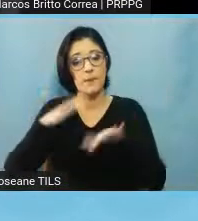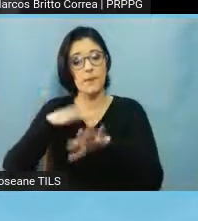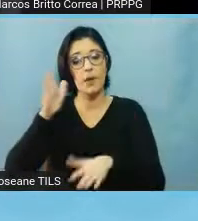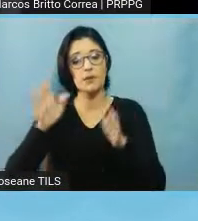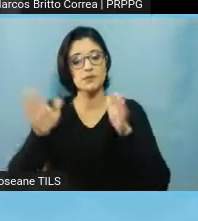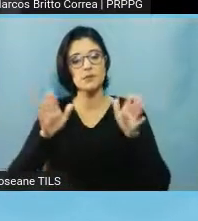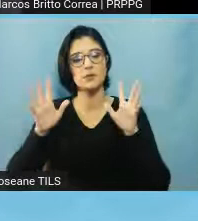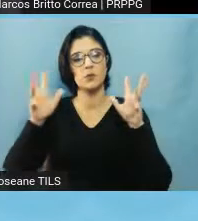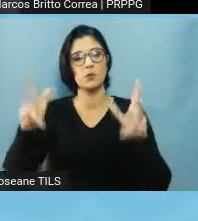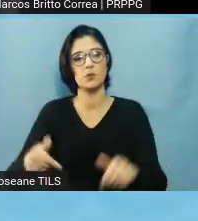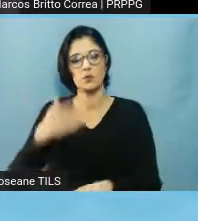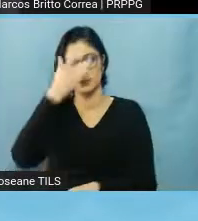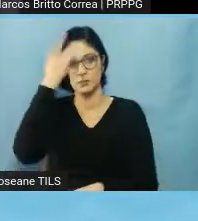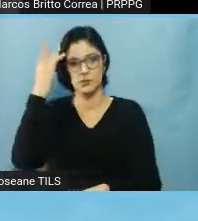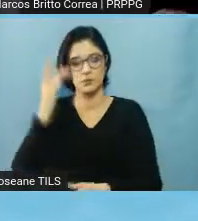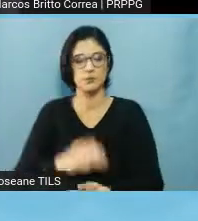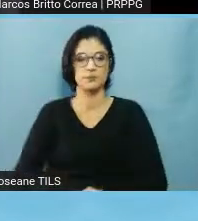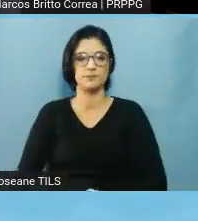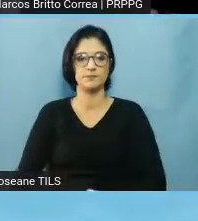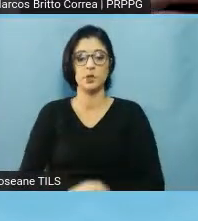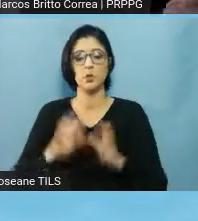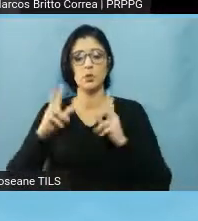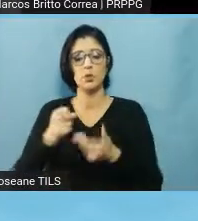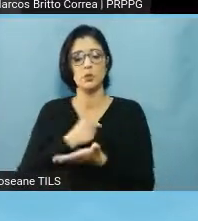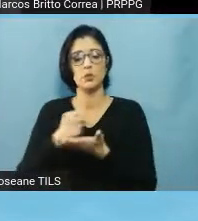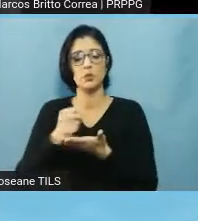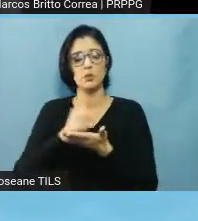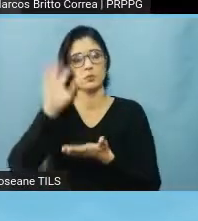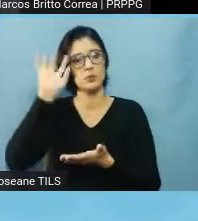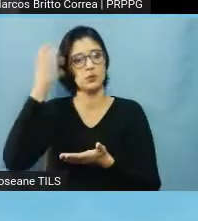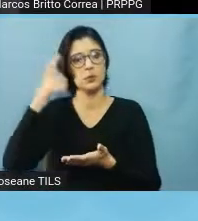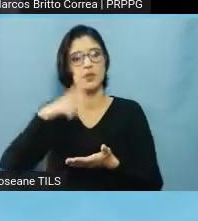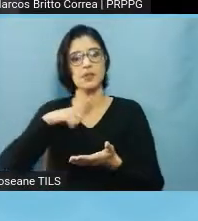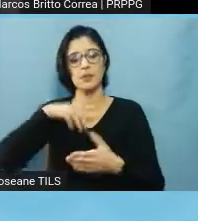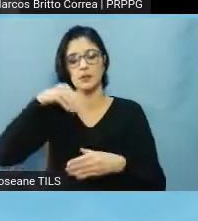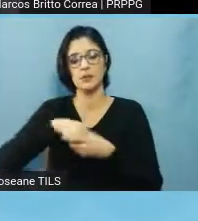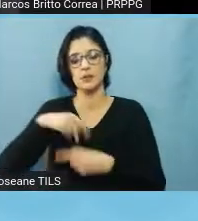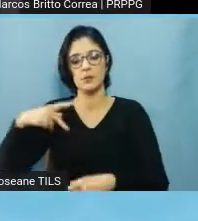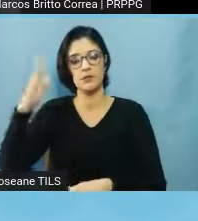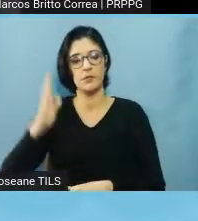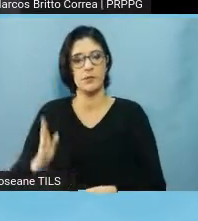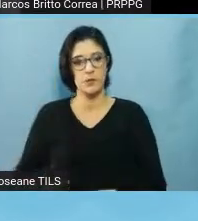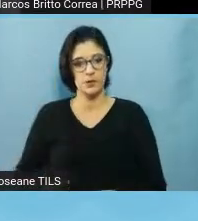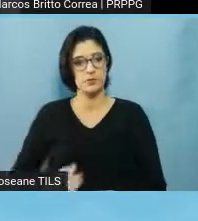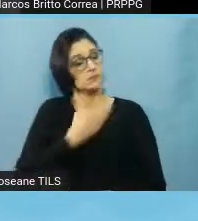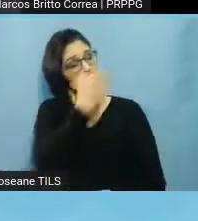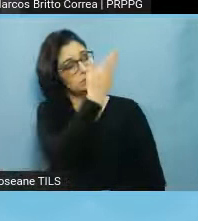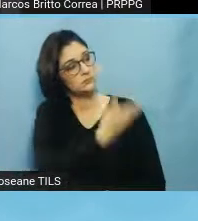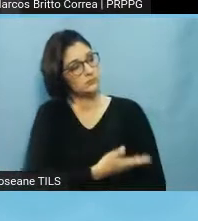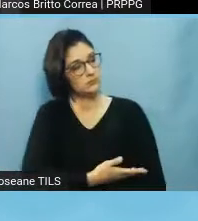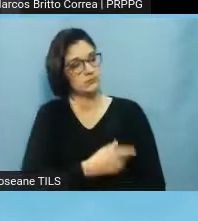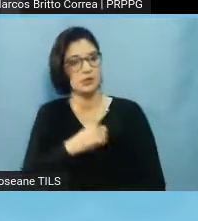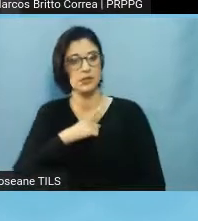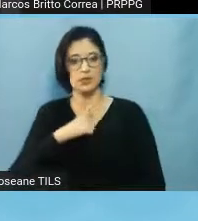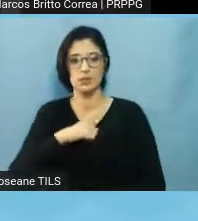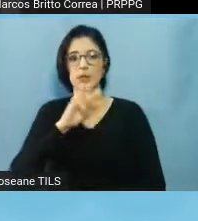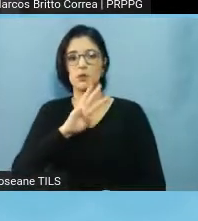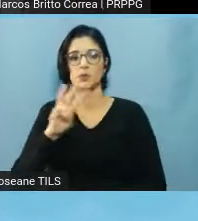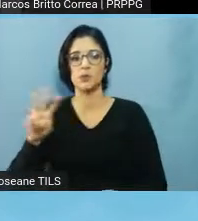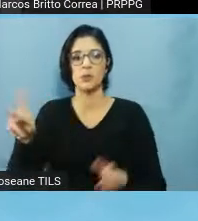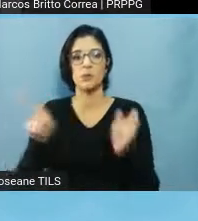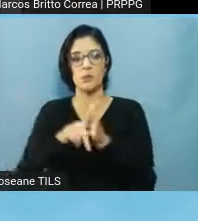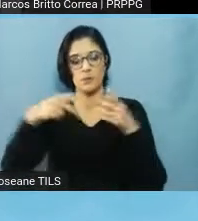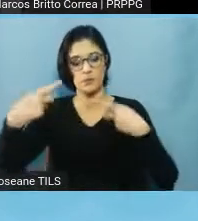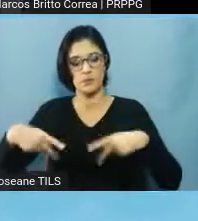todas as resoluções relevantes, elas também estão, elas estão na Plataforma Brasil, mas quem quiser seguir o caminho pelo site também pode, então,